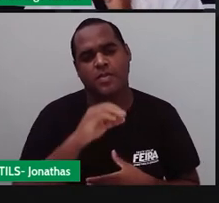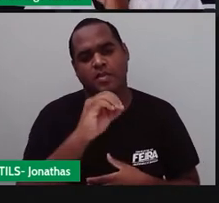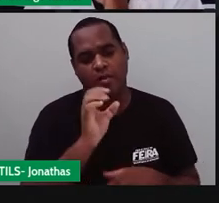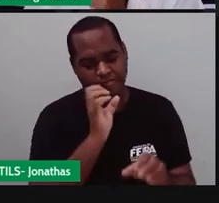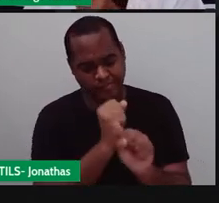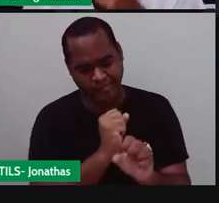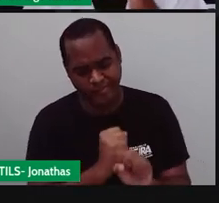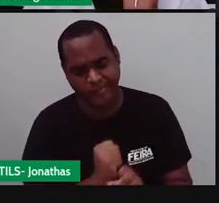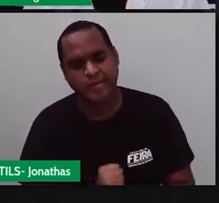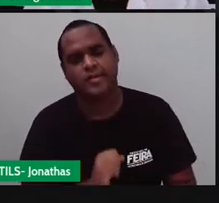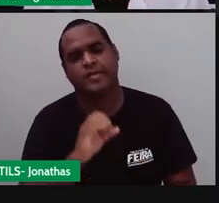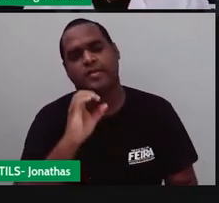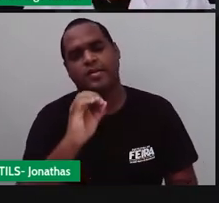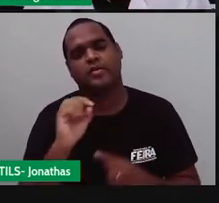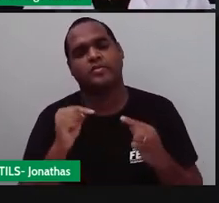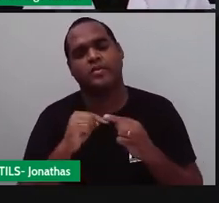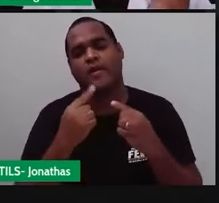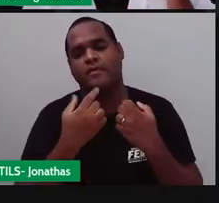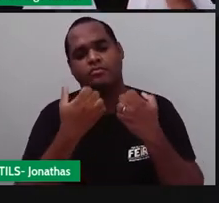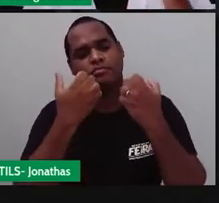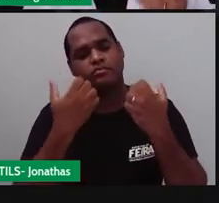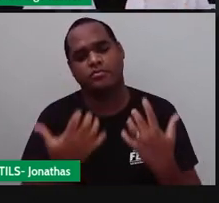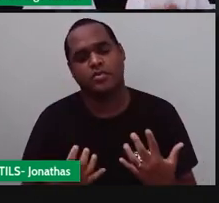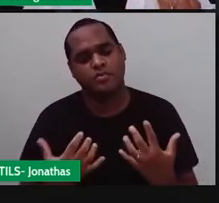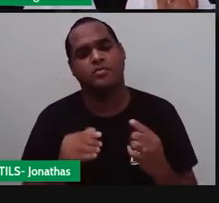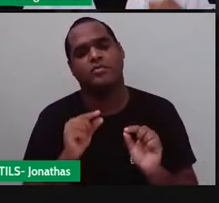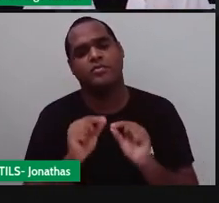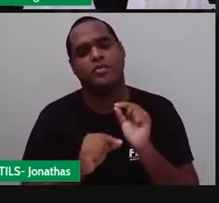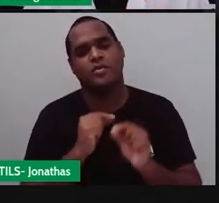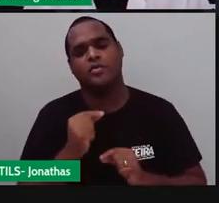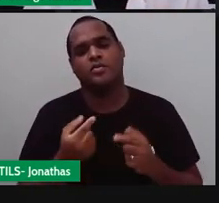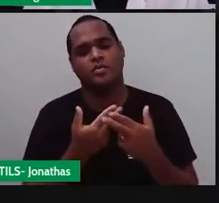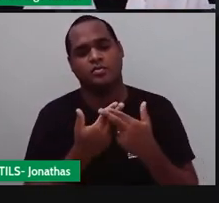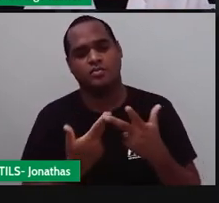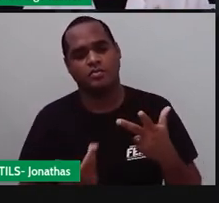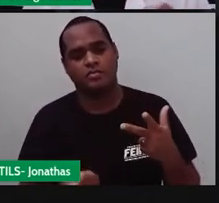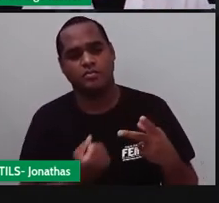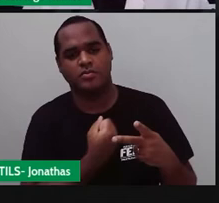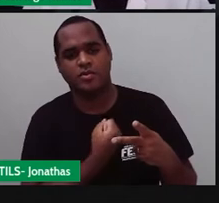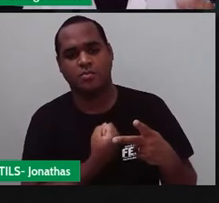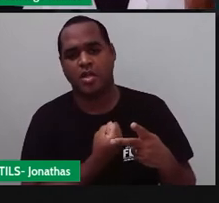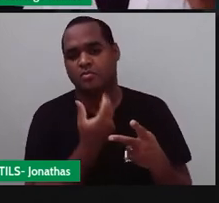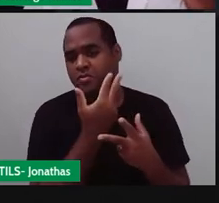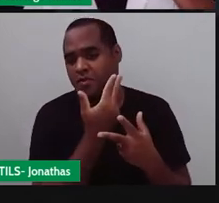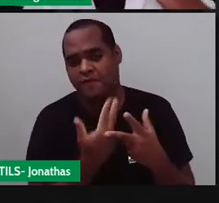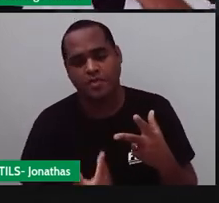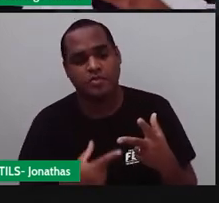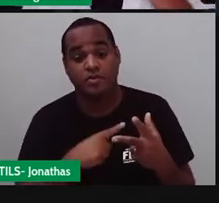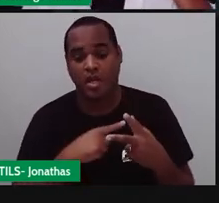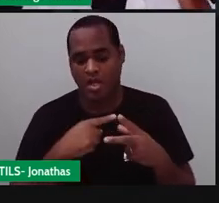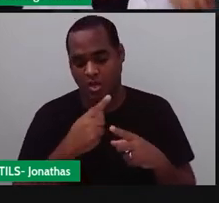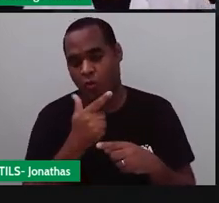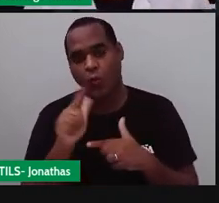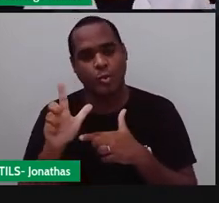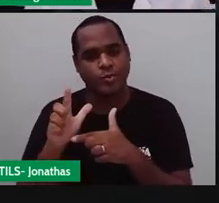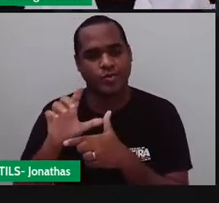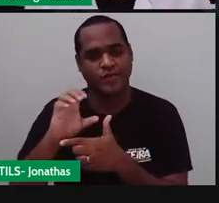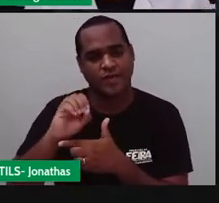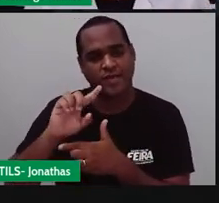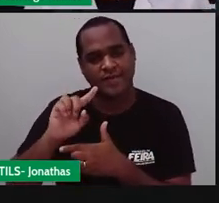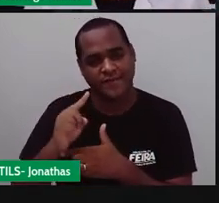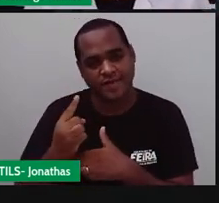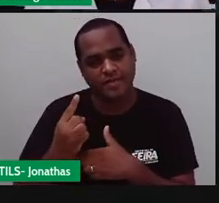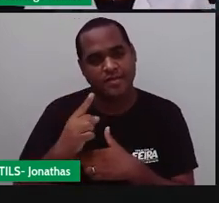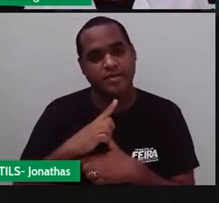zeros diz quantos números quantos algarismos vem depois da vírgula. Então,